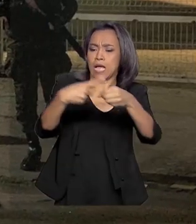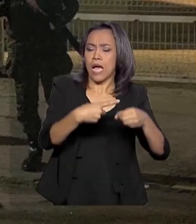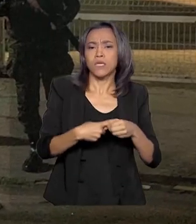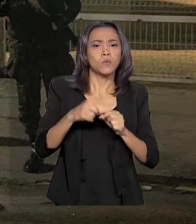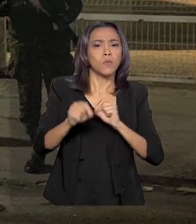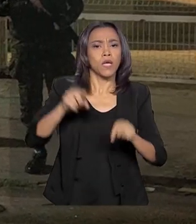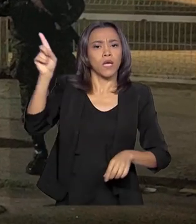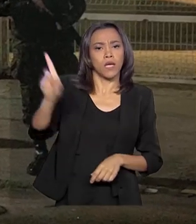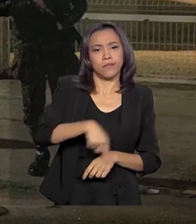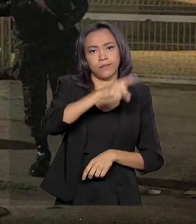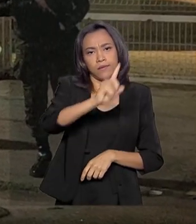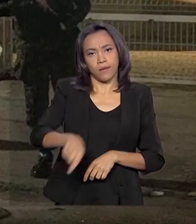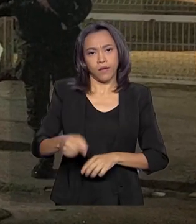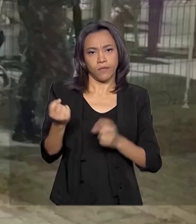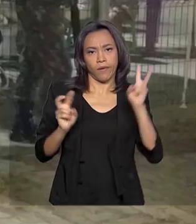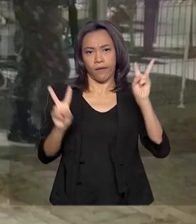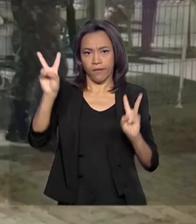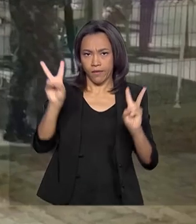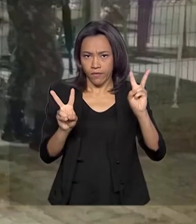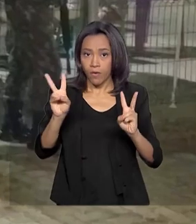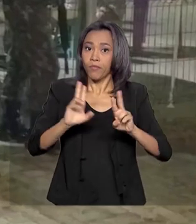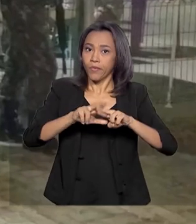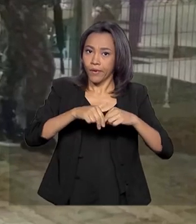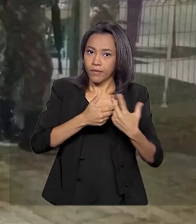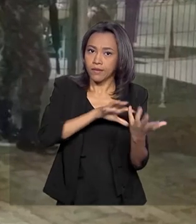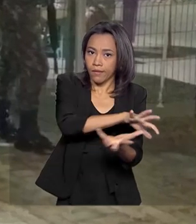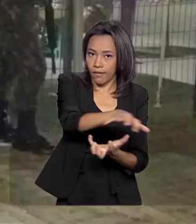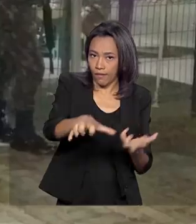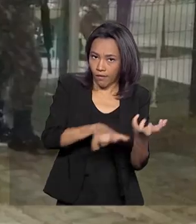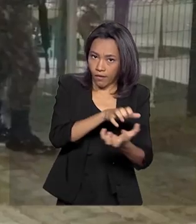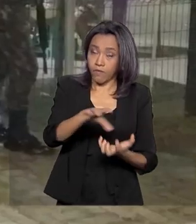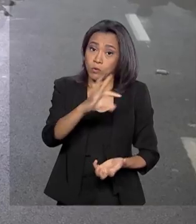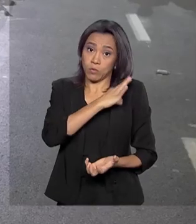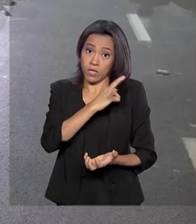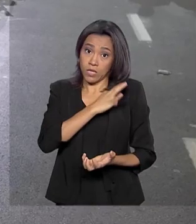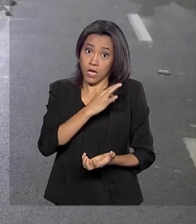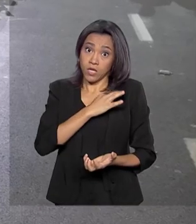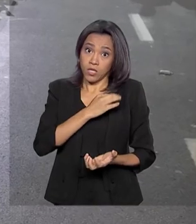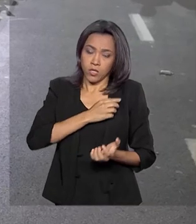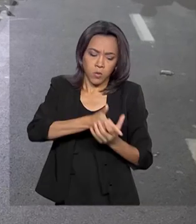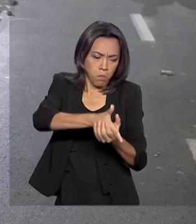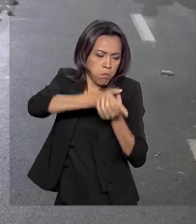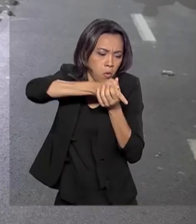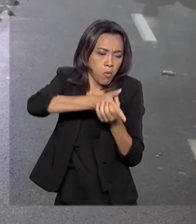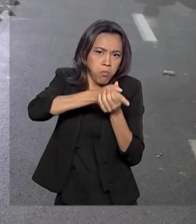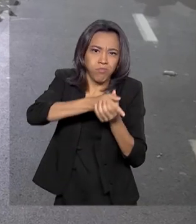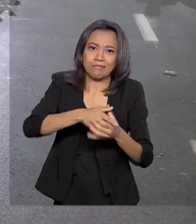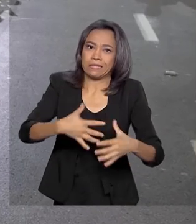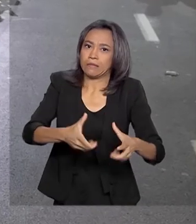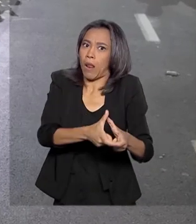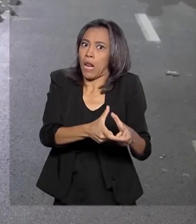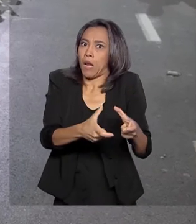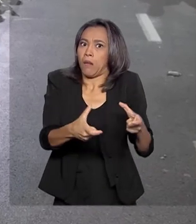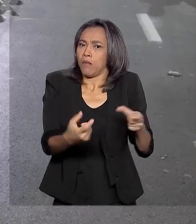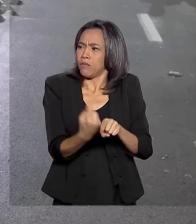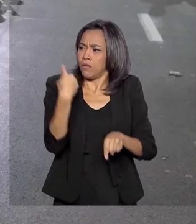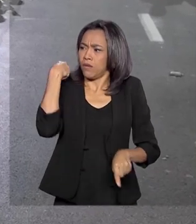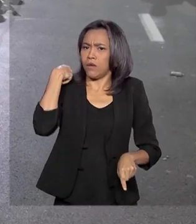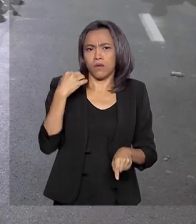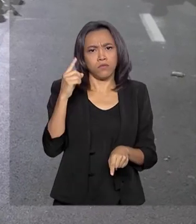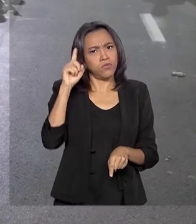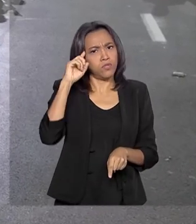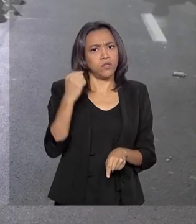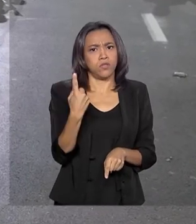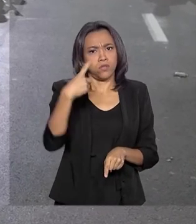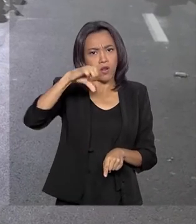cancelaram o Carnaval. Por causa da greve dos policiais, o número de assassinatos aumentou. Desde o dia 19 deste mês,